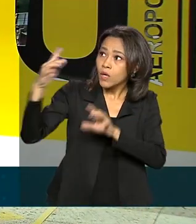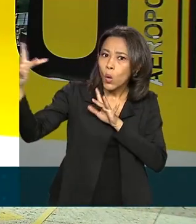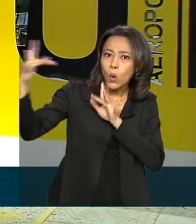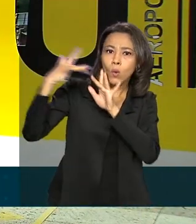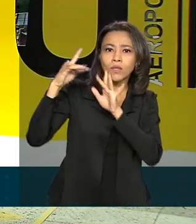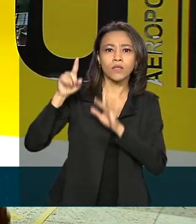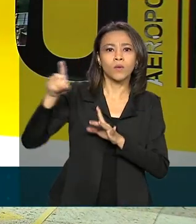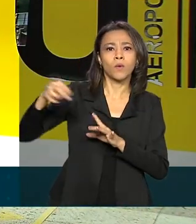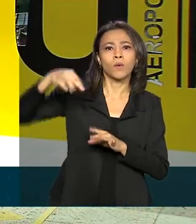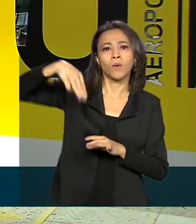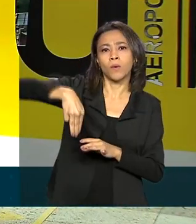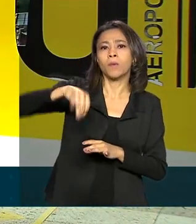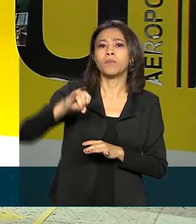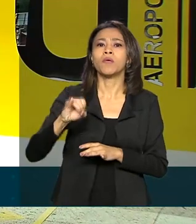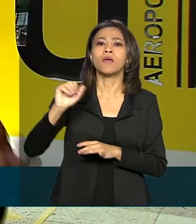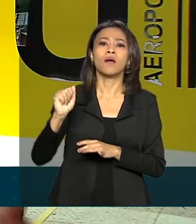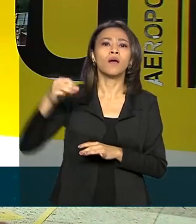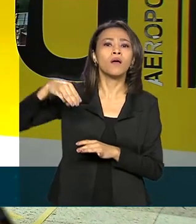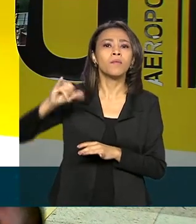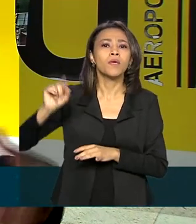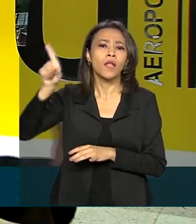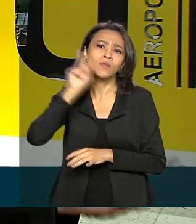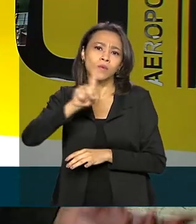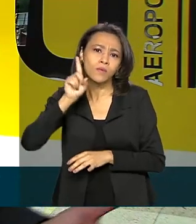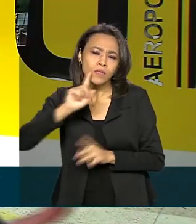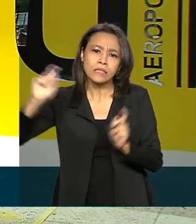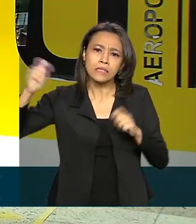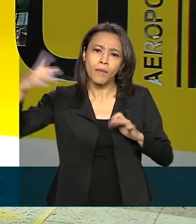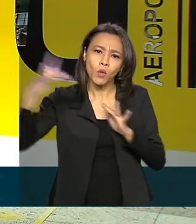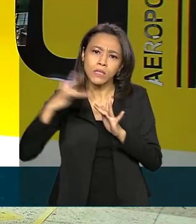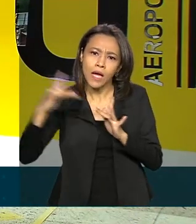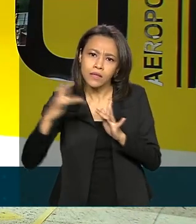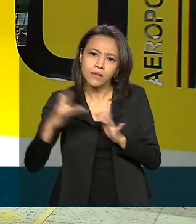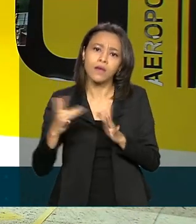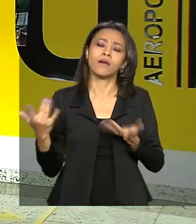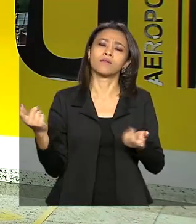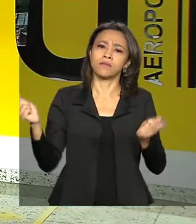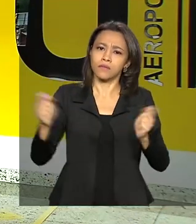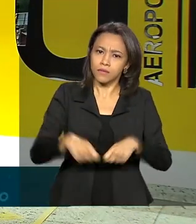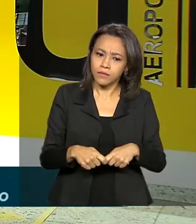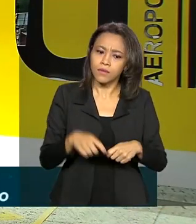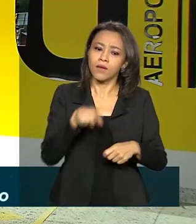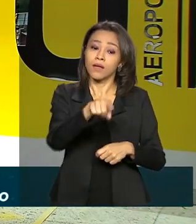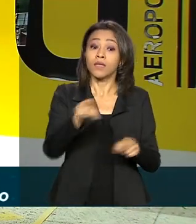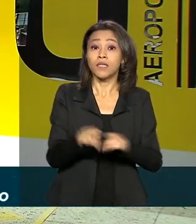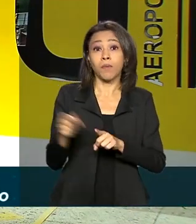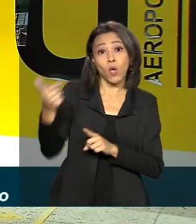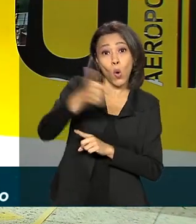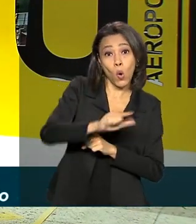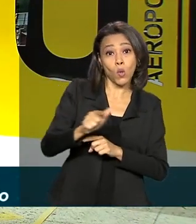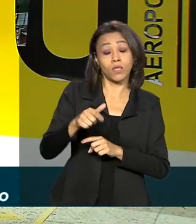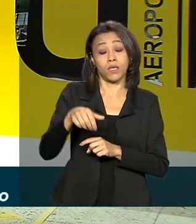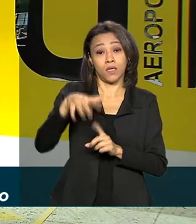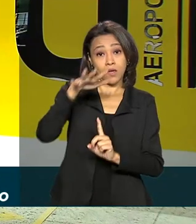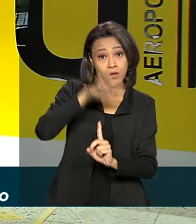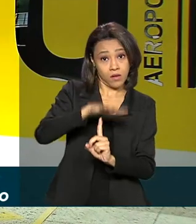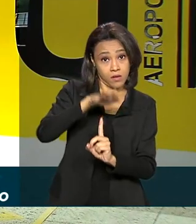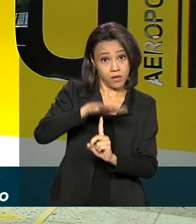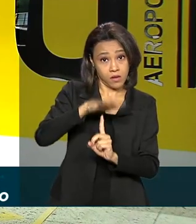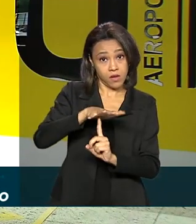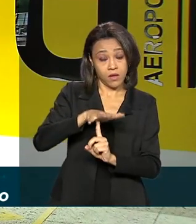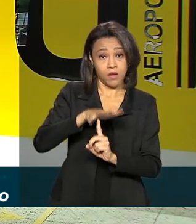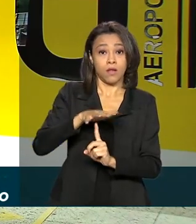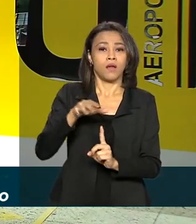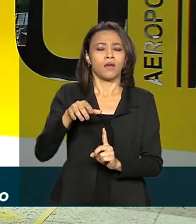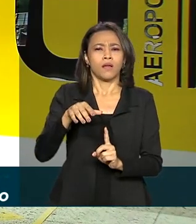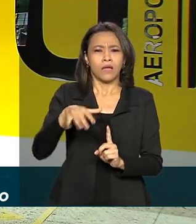de carga, e também termos a saída daqui, fazemos a captação na região oeste do Paraná, que é uma região muito rica, é uma